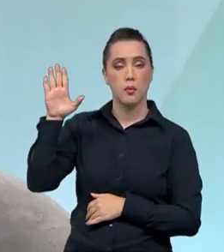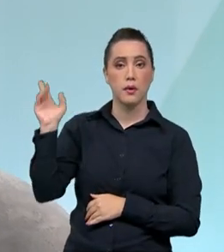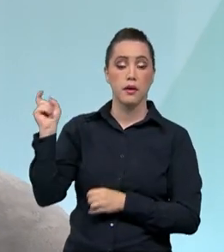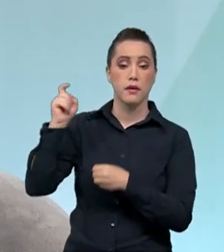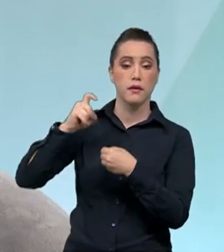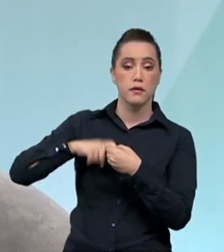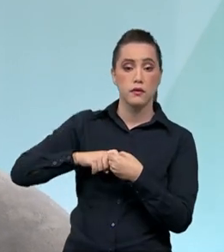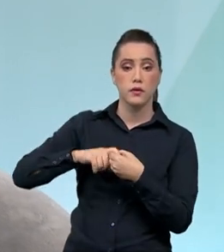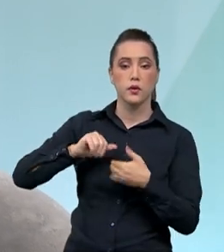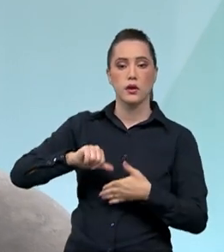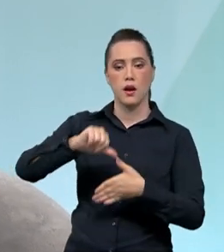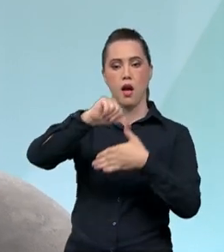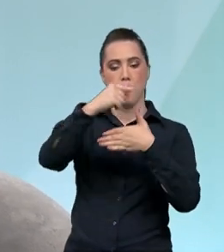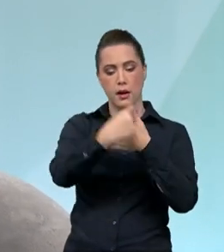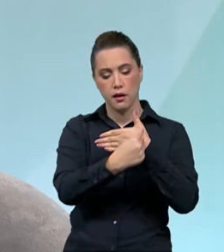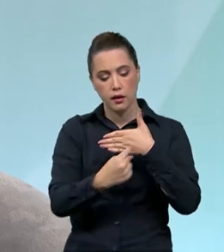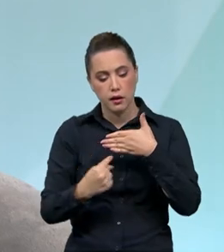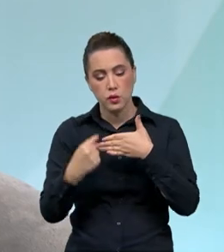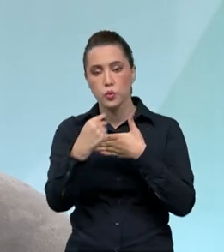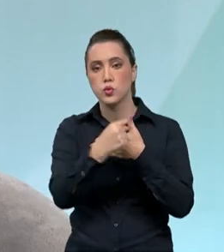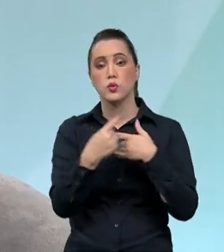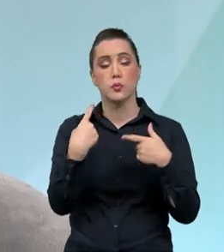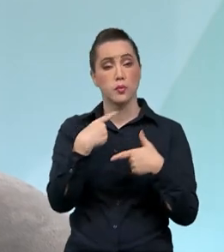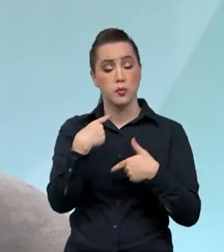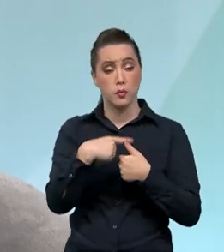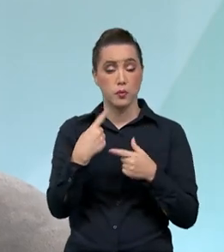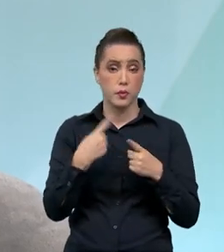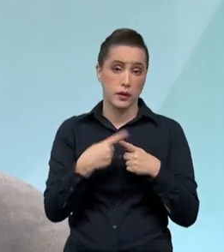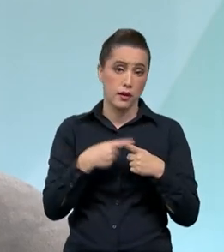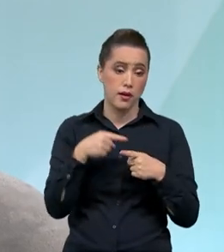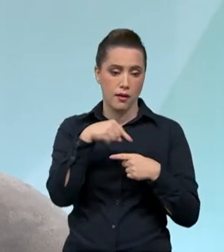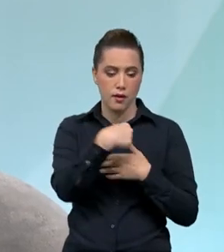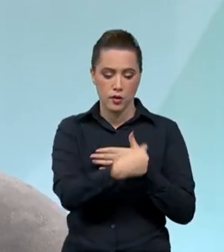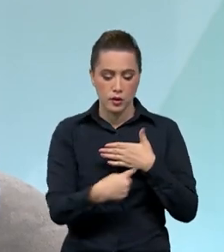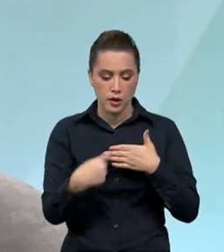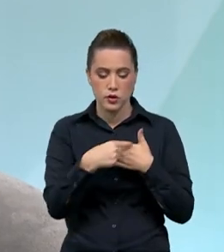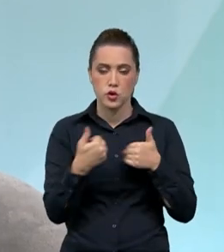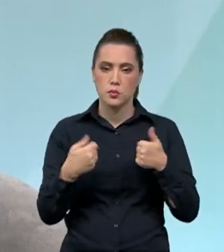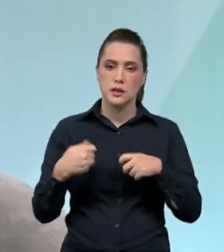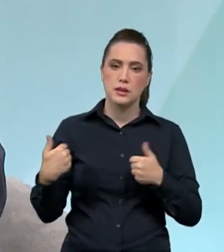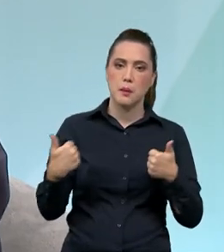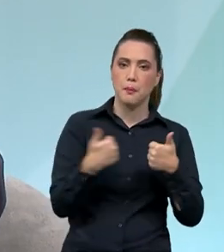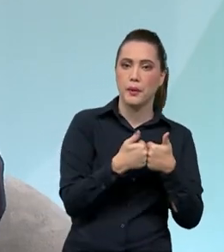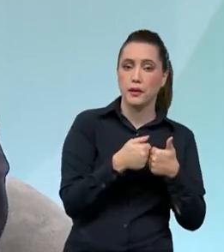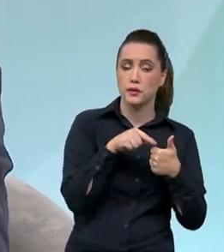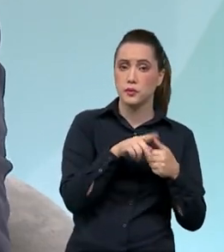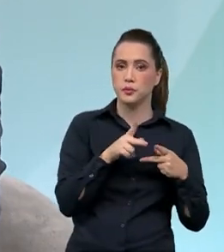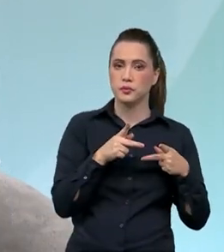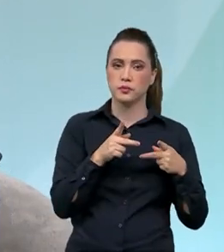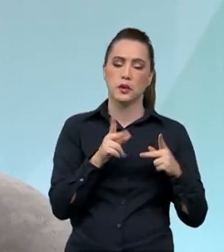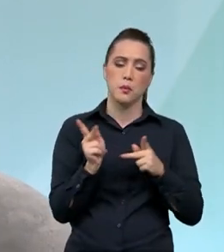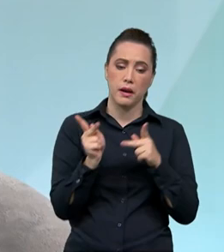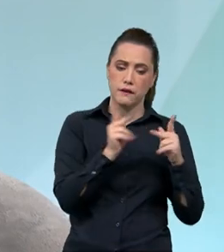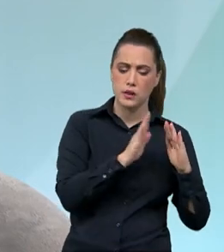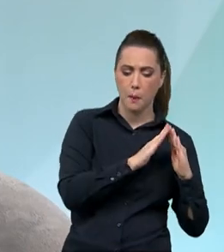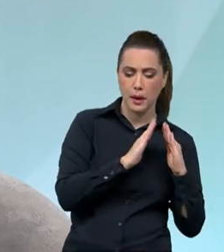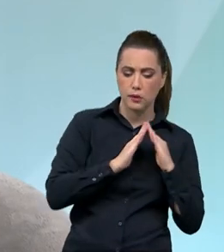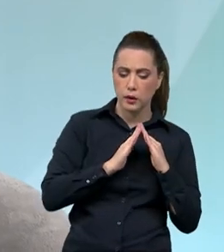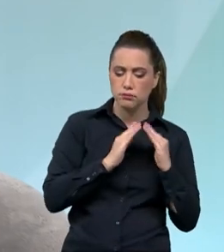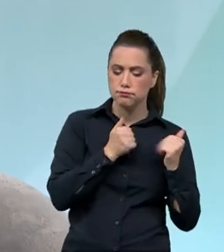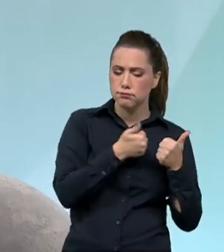voltar à América do Sul, porque, assim, é um mercado que a gente não pode ficar nunca afastado, que são os nossos vizinhos pela facilidade